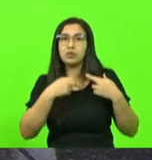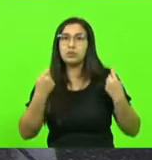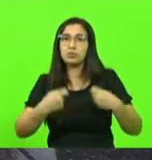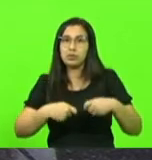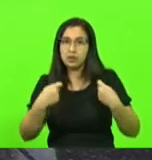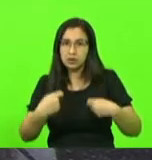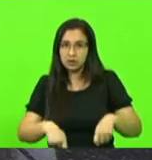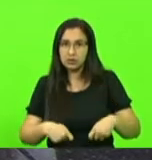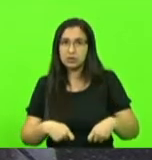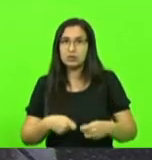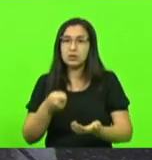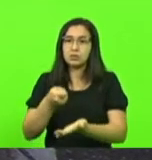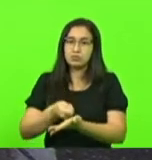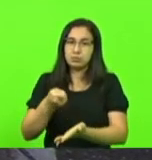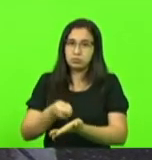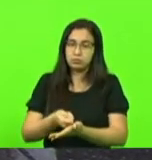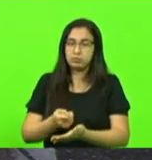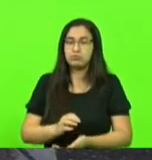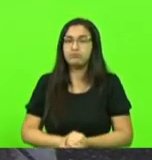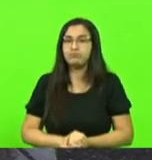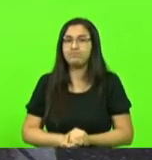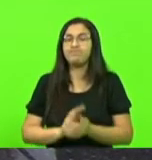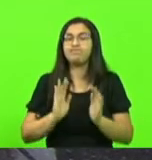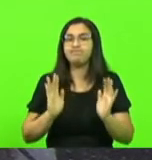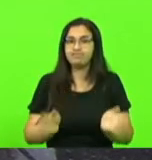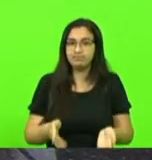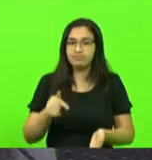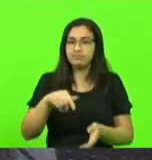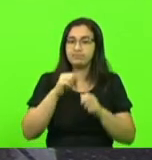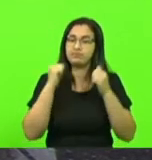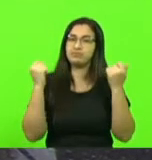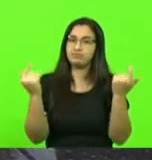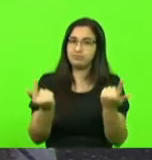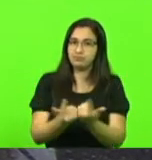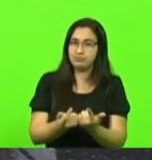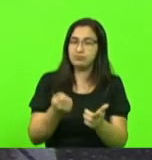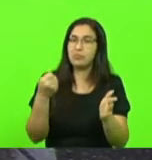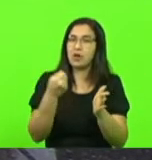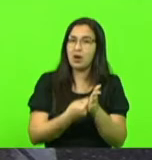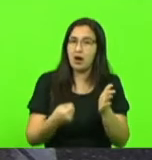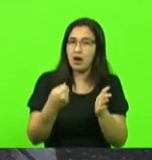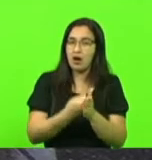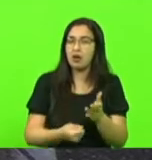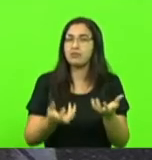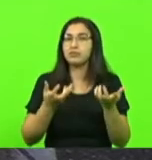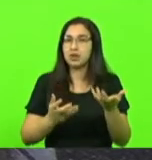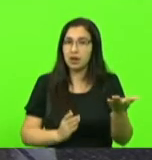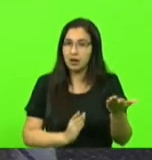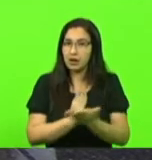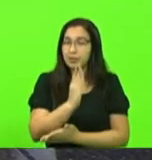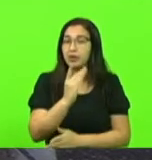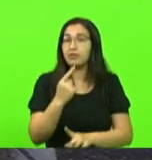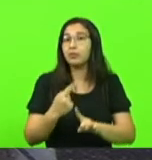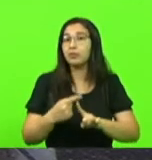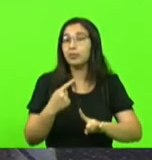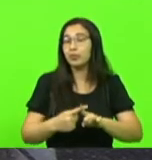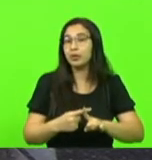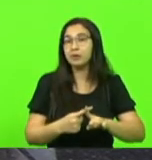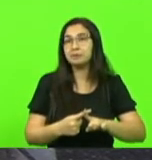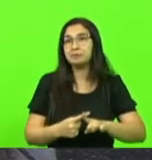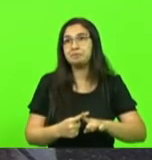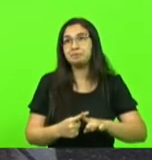protocolamos aqui na Assembleia. nós vamos batalhar para que seja aprovado, porque, no mínimo, no mínimo,